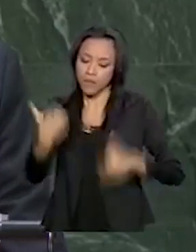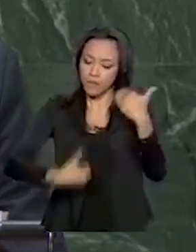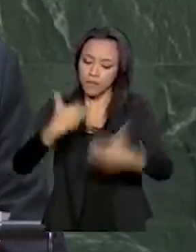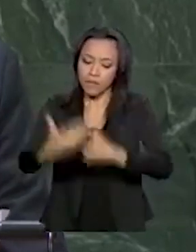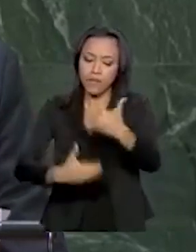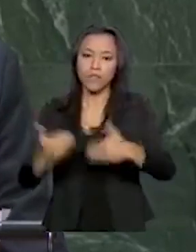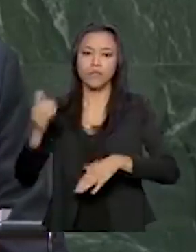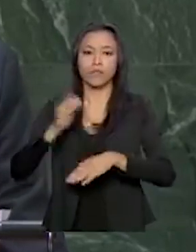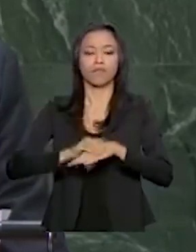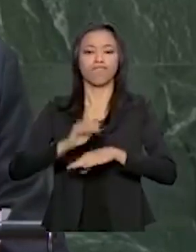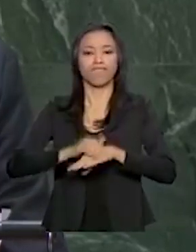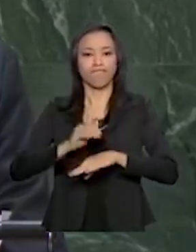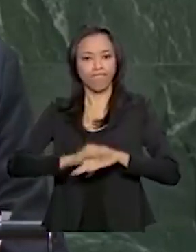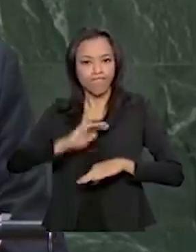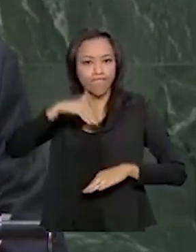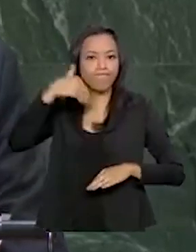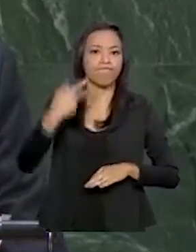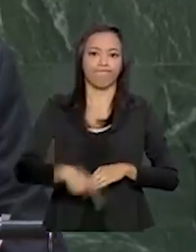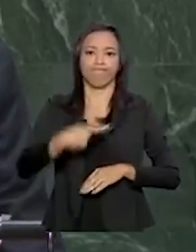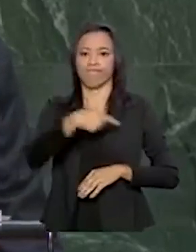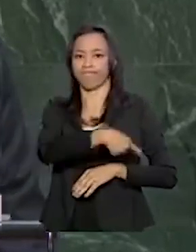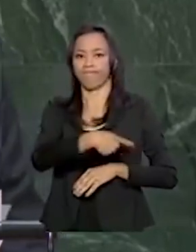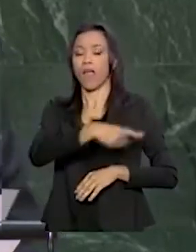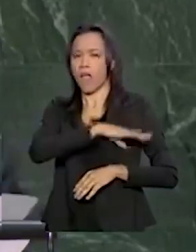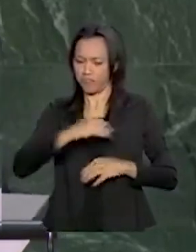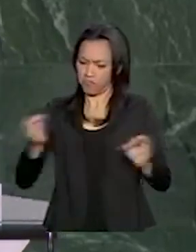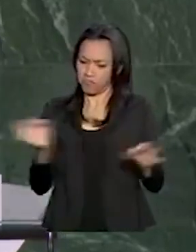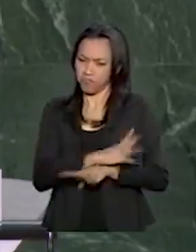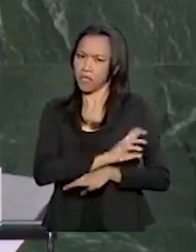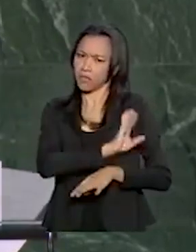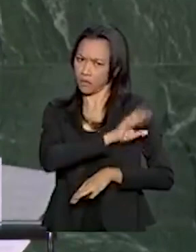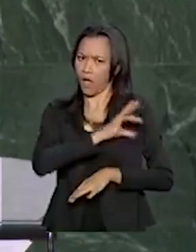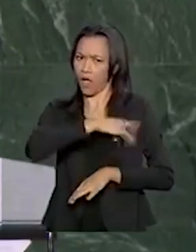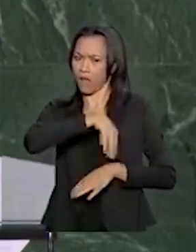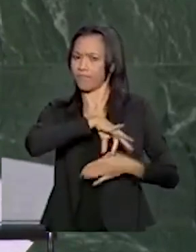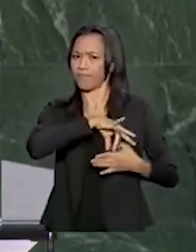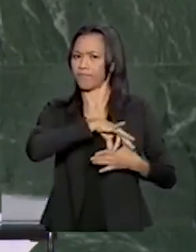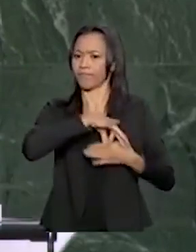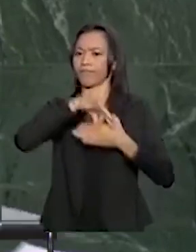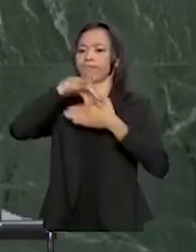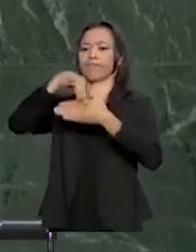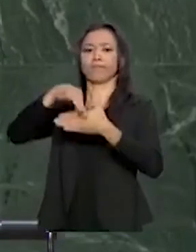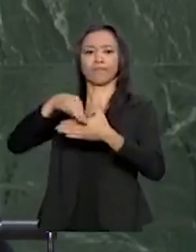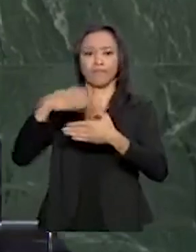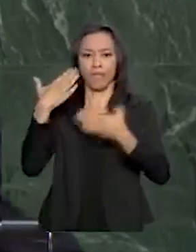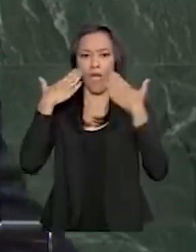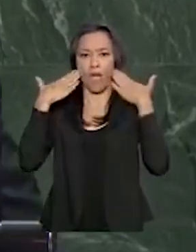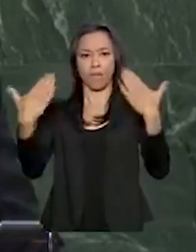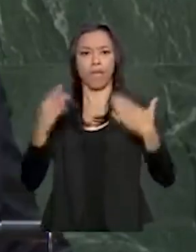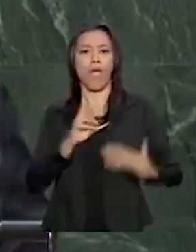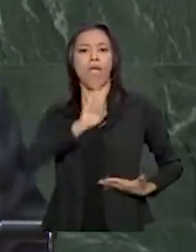empoderamento e protagonismo, estando apta para representar as etnias relacionadas a anexas, que são 52.